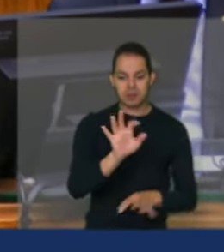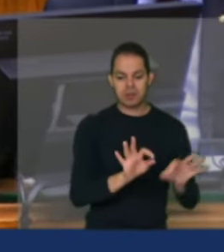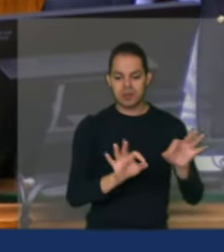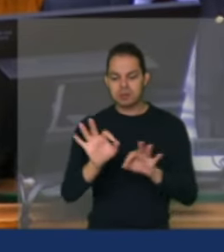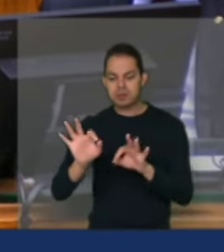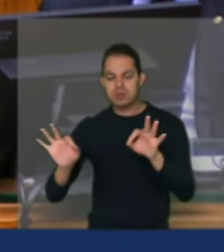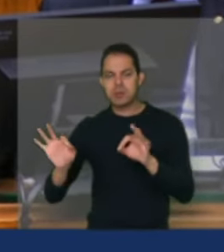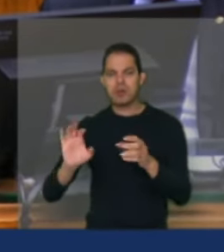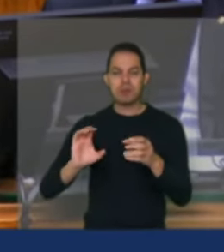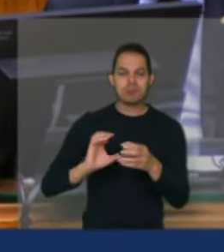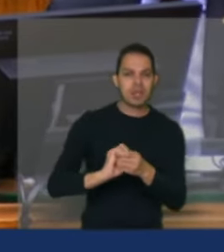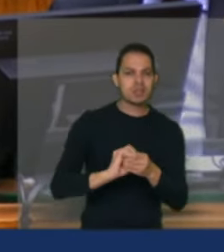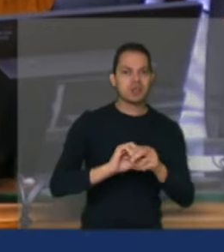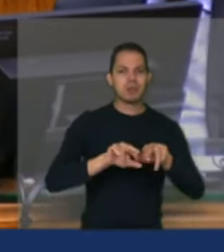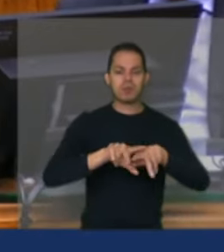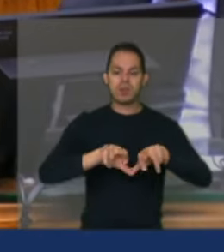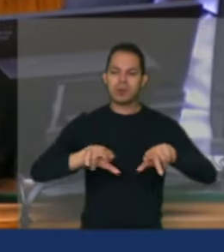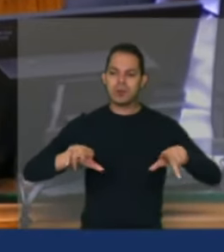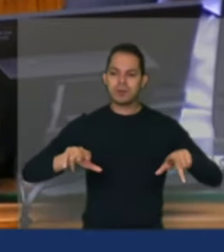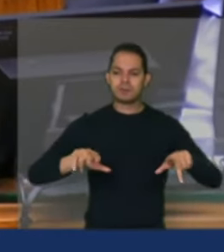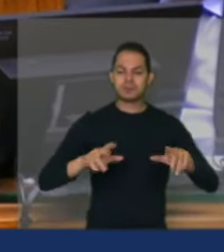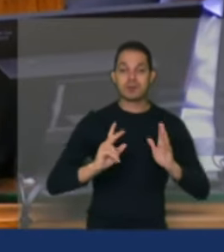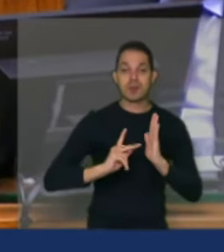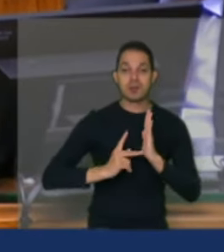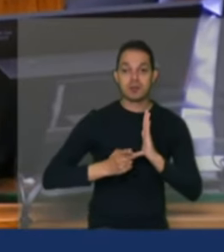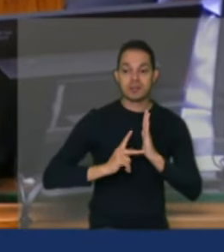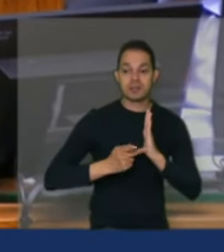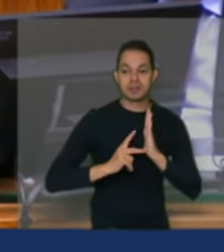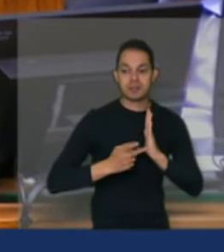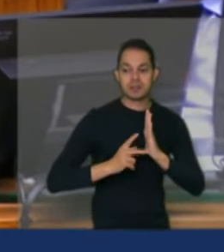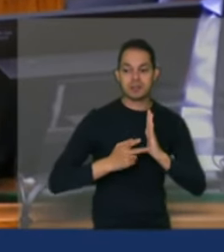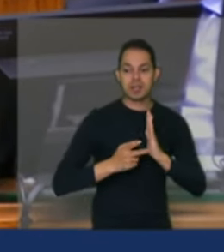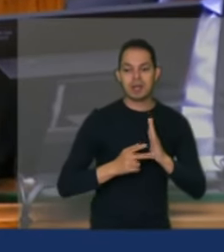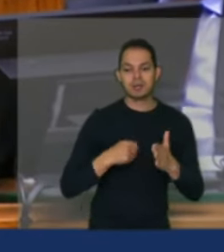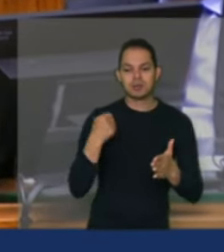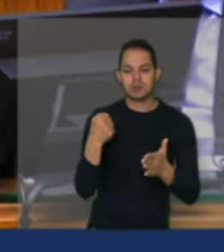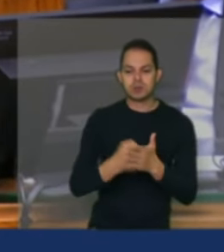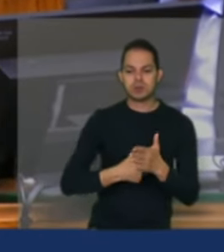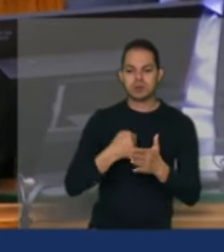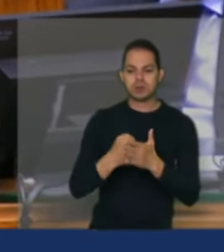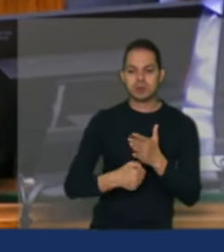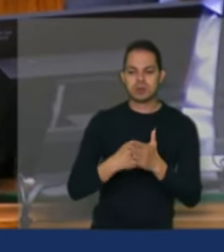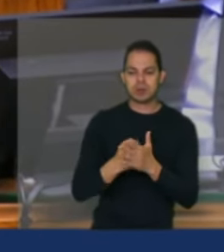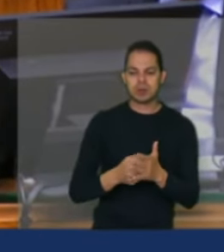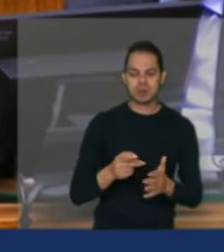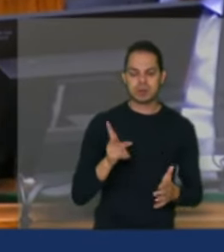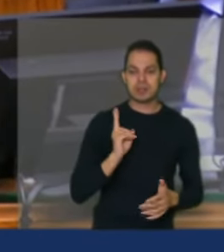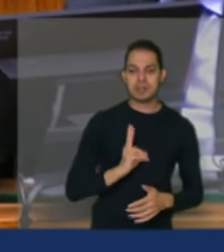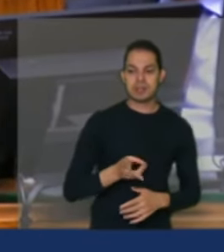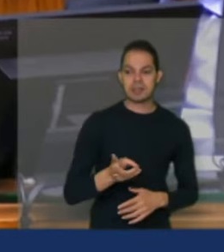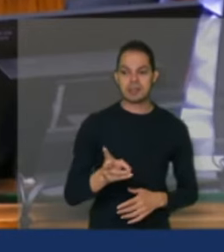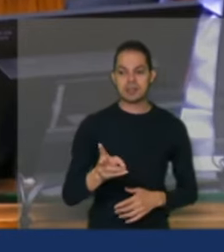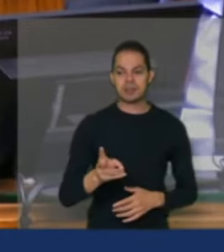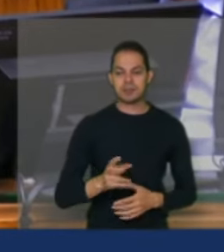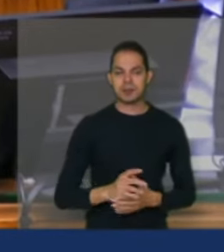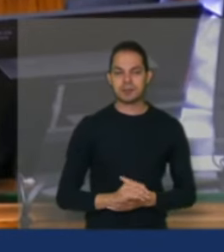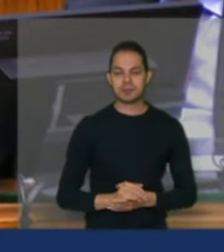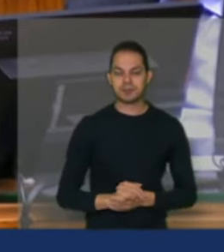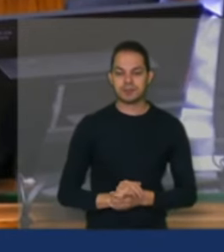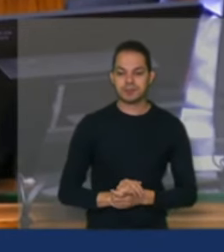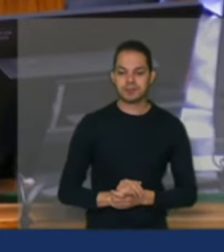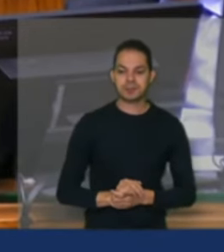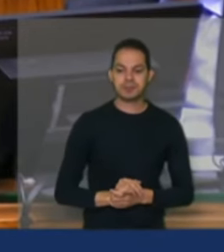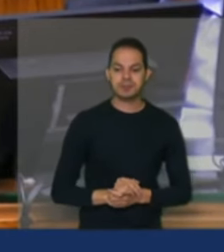cooperativas dos seus sindicatos então fazer muita luta onde tivemos aí o primeiro